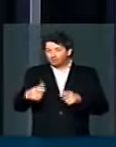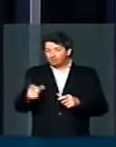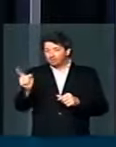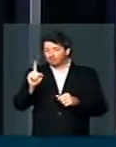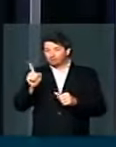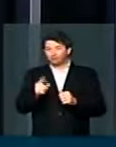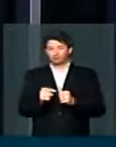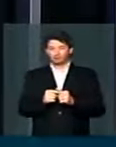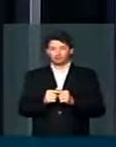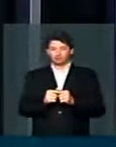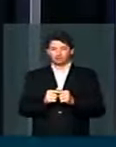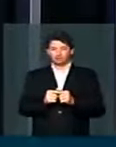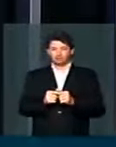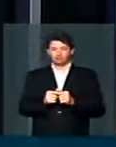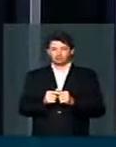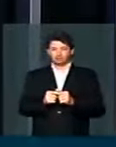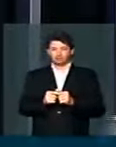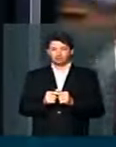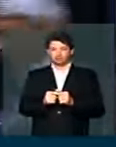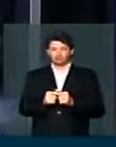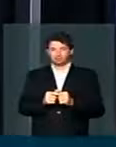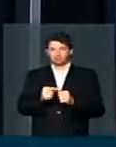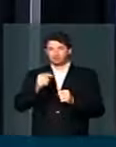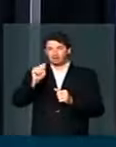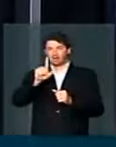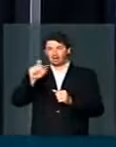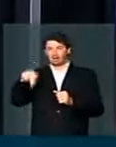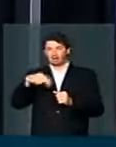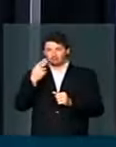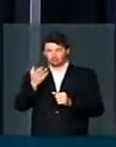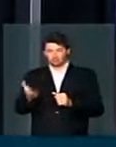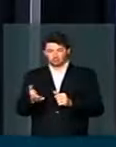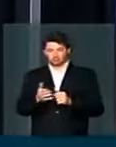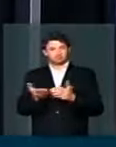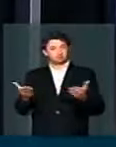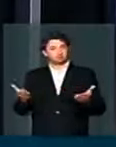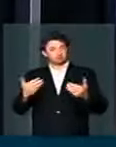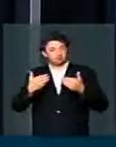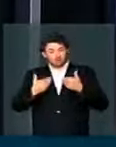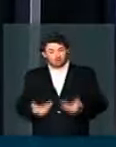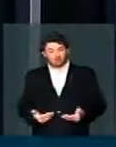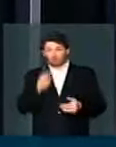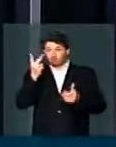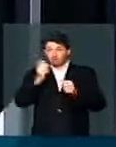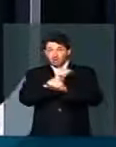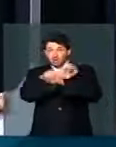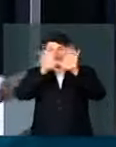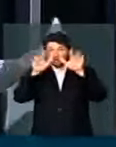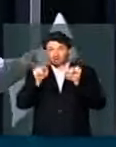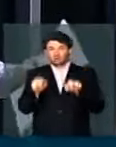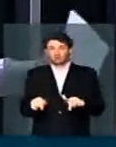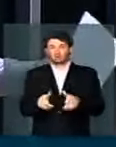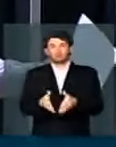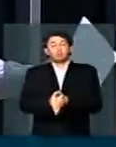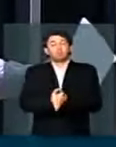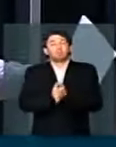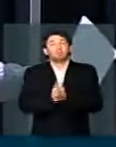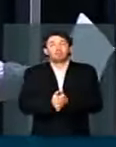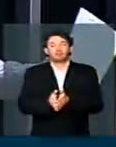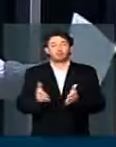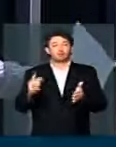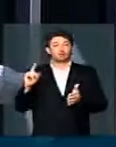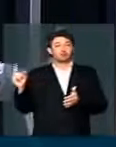determinado local que é citado pelo Alain Jardins. Então, quero deixar uma coisa bem clara. Peço para que todas